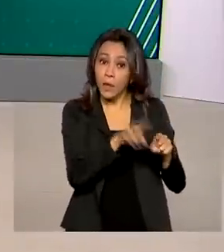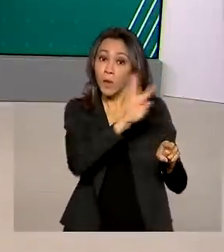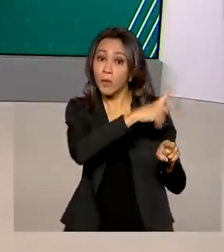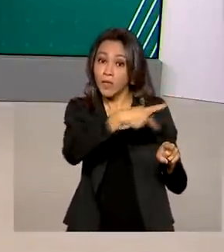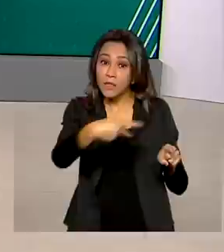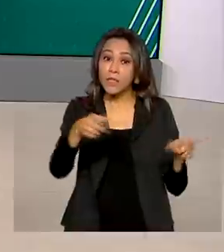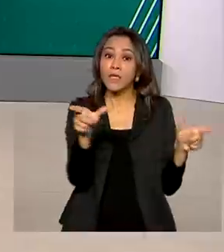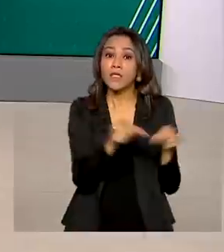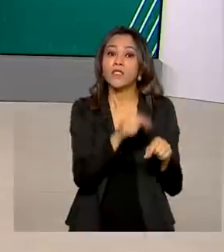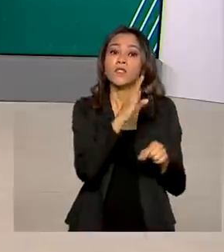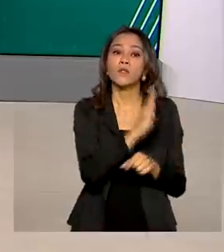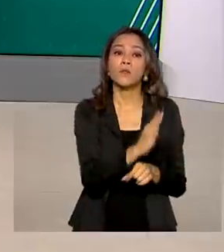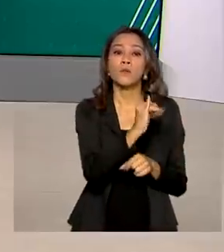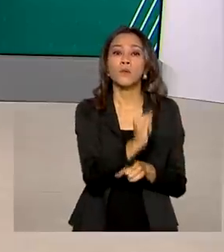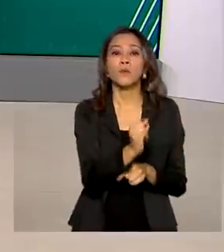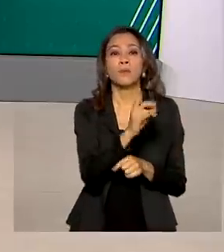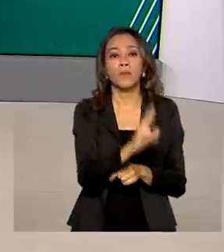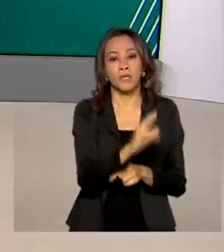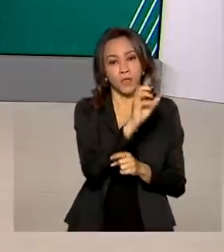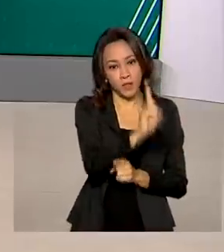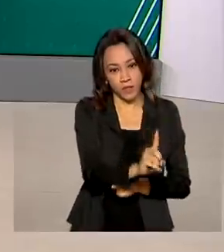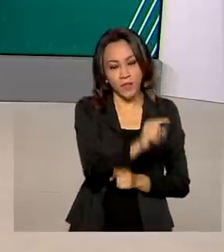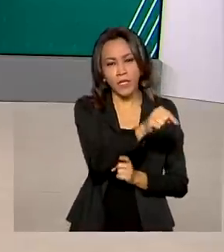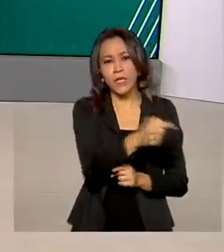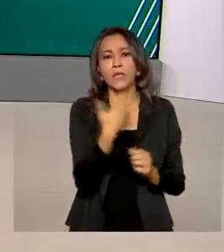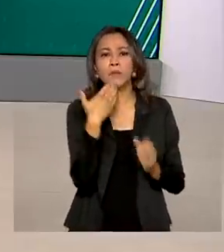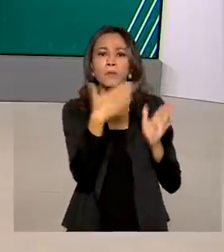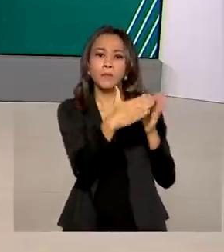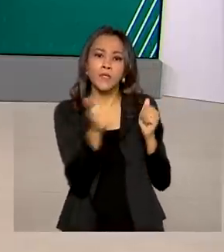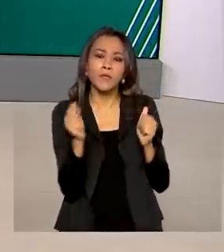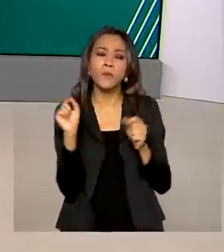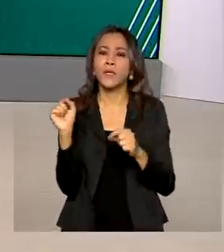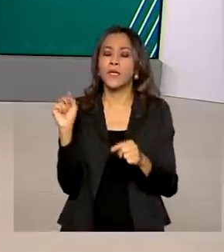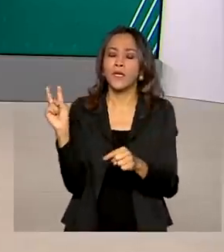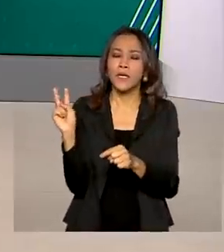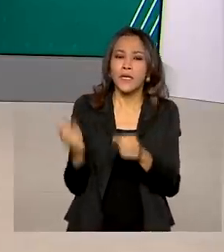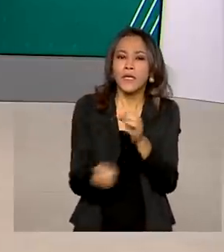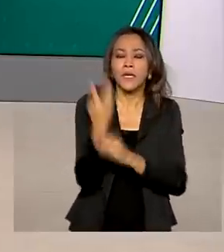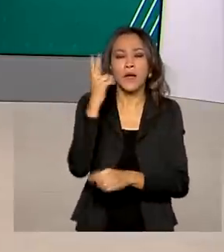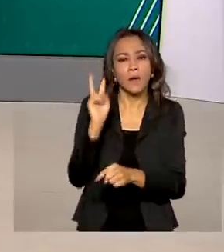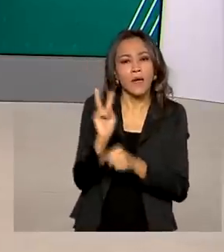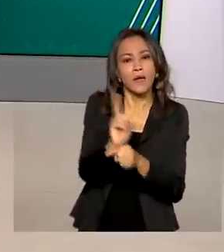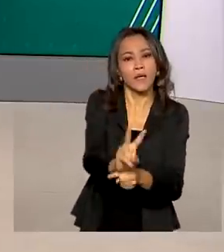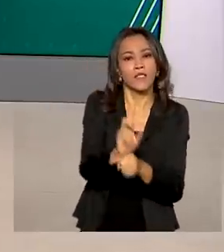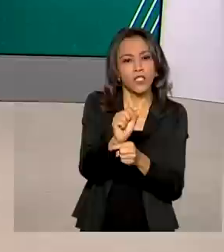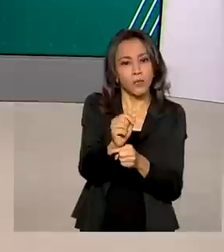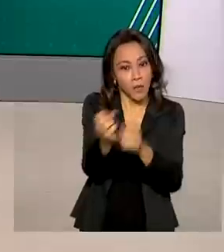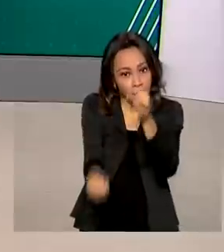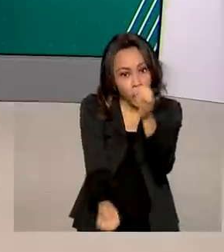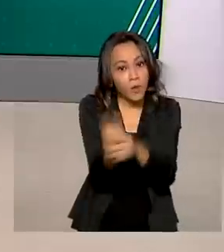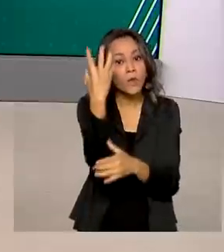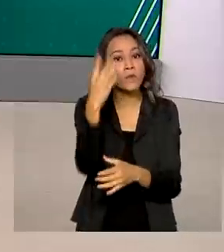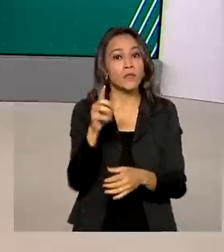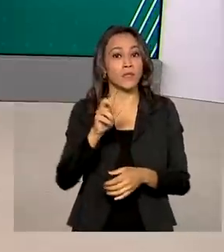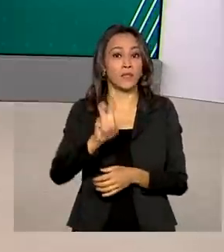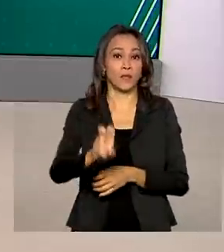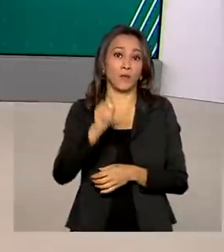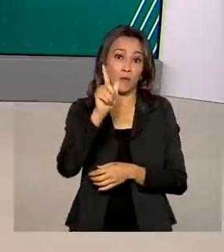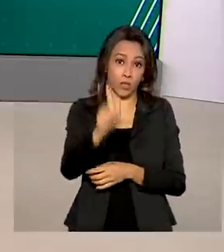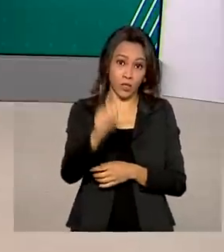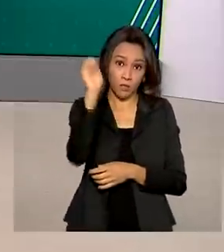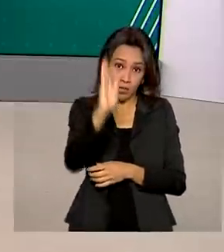Claver Caroni. Ele solicitou a criação de uma linha de crédito para agilizar a implantação da tecnologia 5G no Brasil,